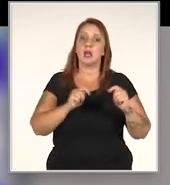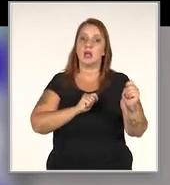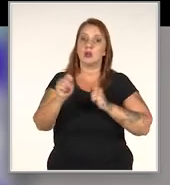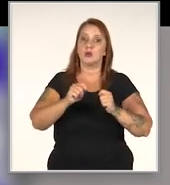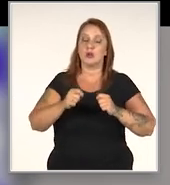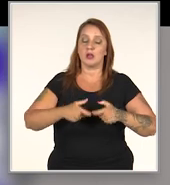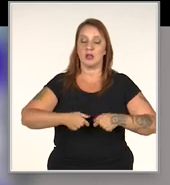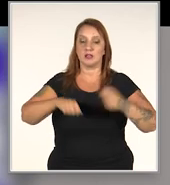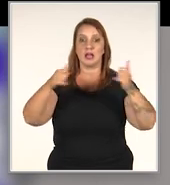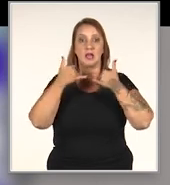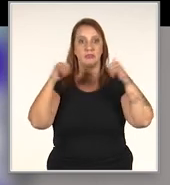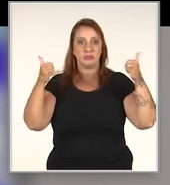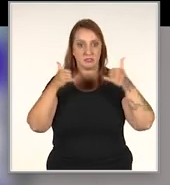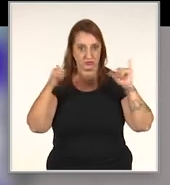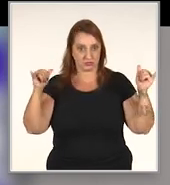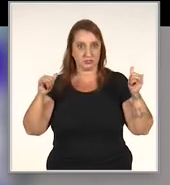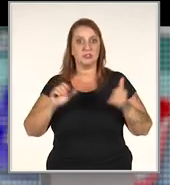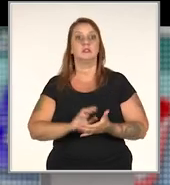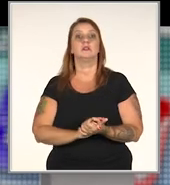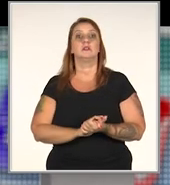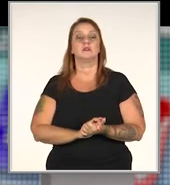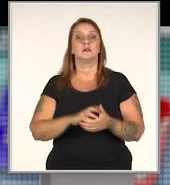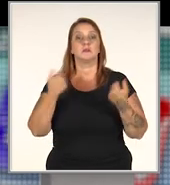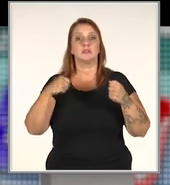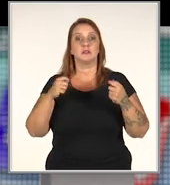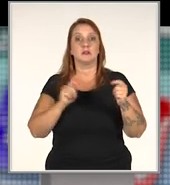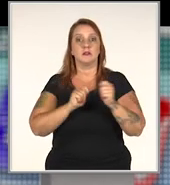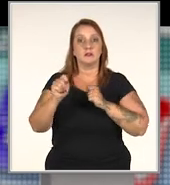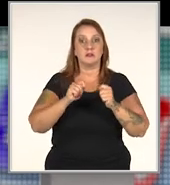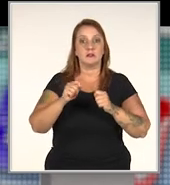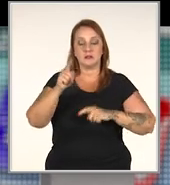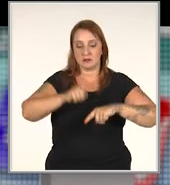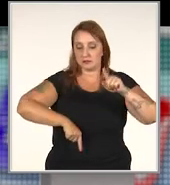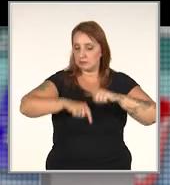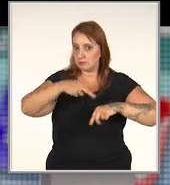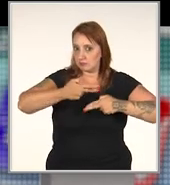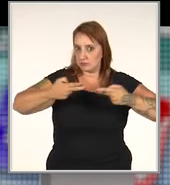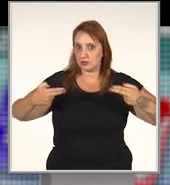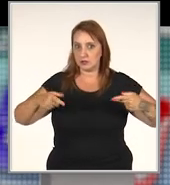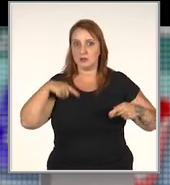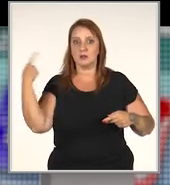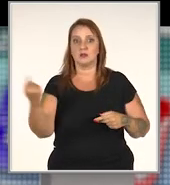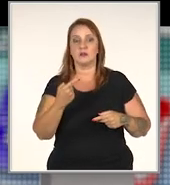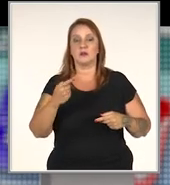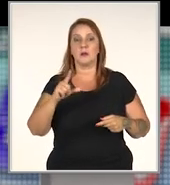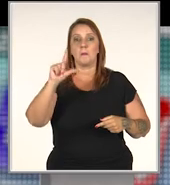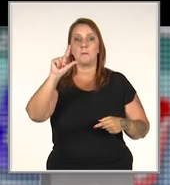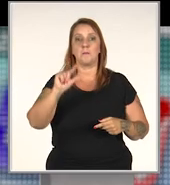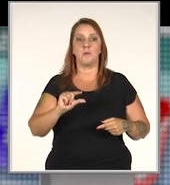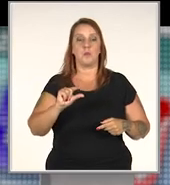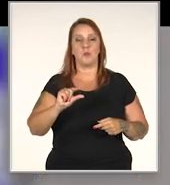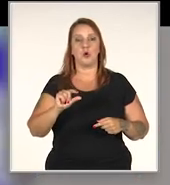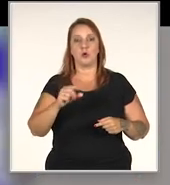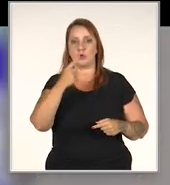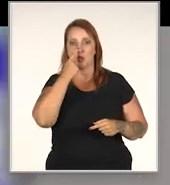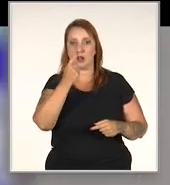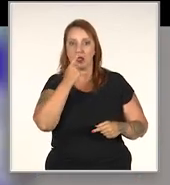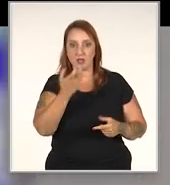precisa economizar no gasto de energia, precisamos economizar nas matérias-primas, a gente tem que utilizar,